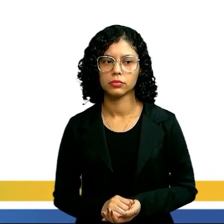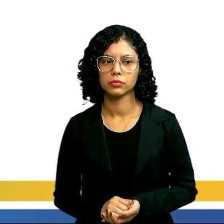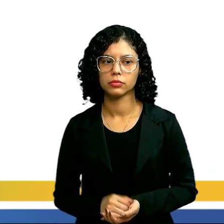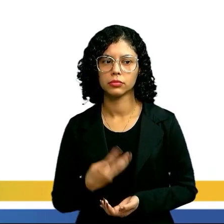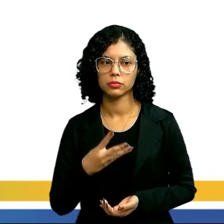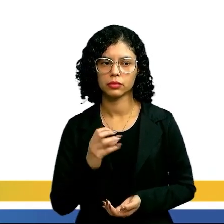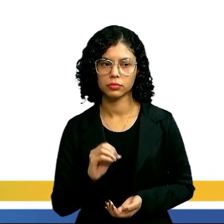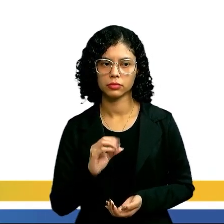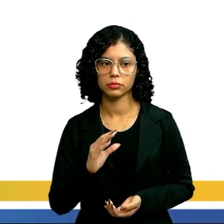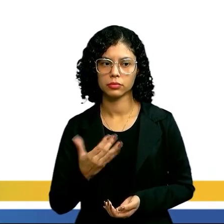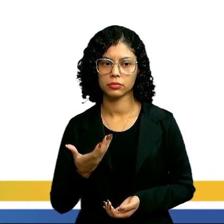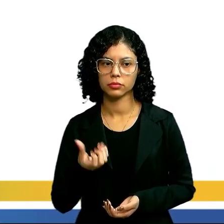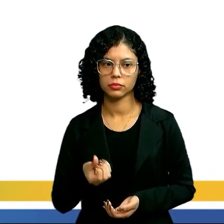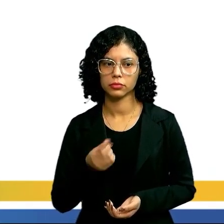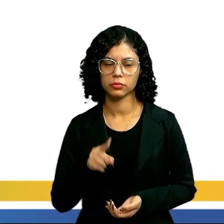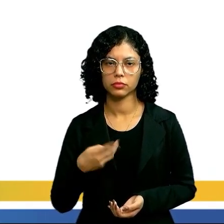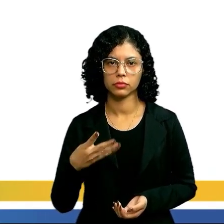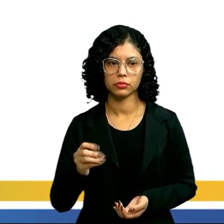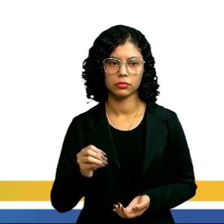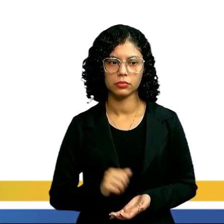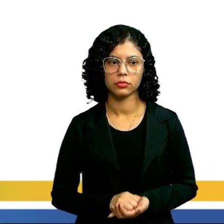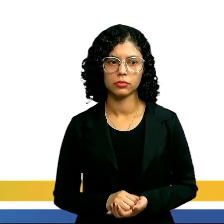que é igual a 46,40.